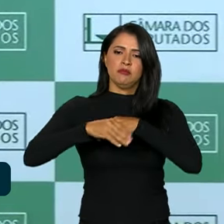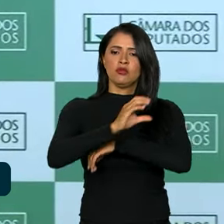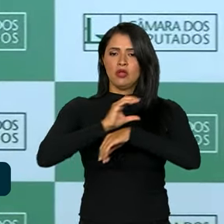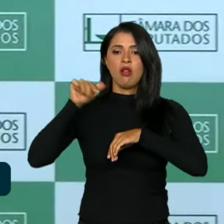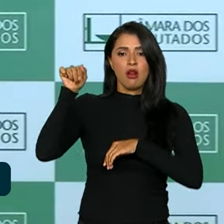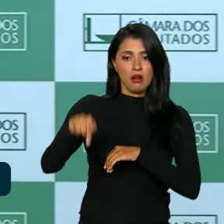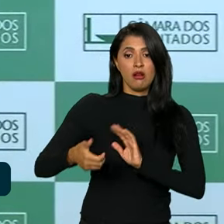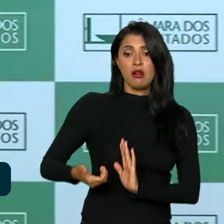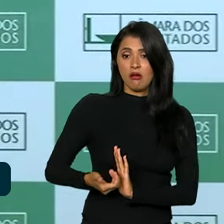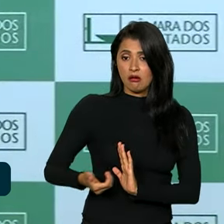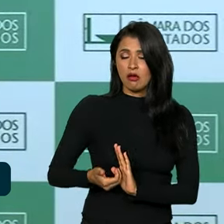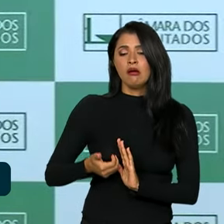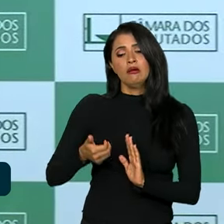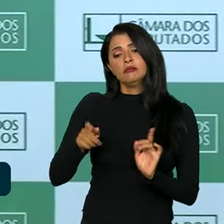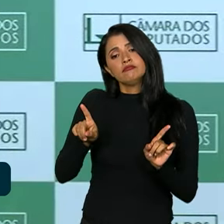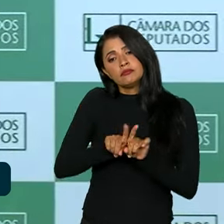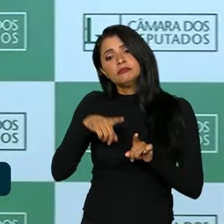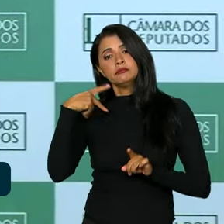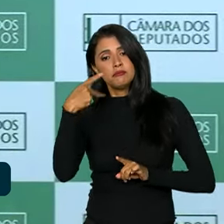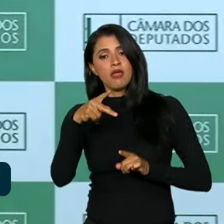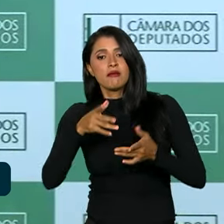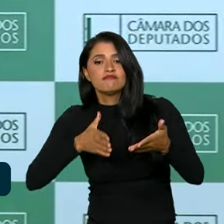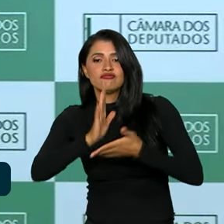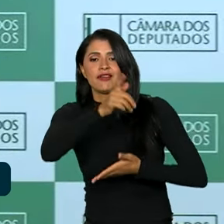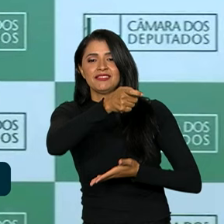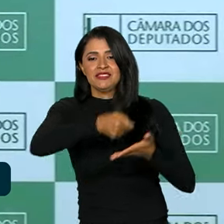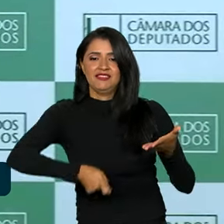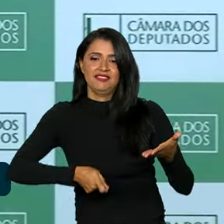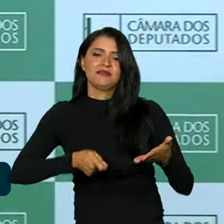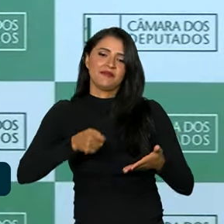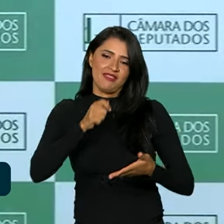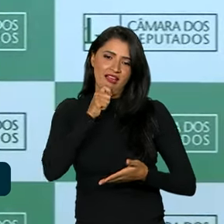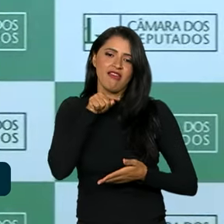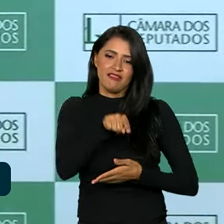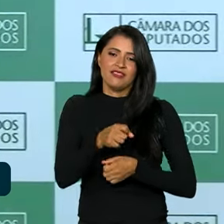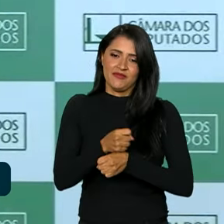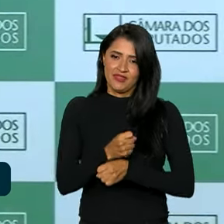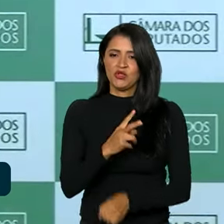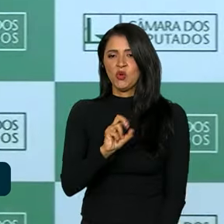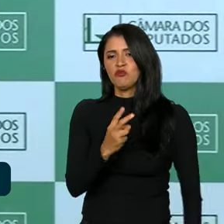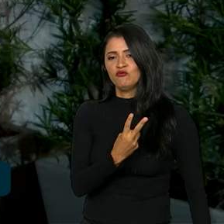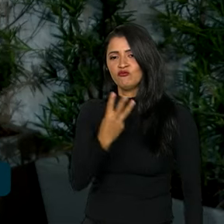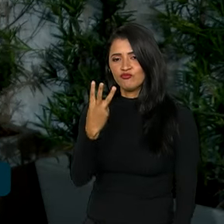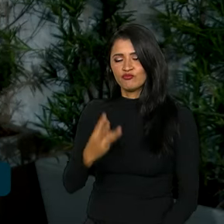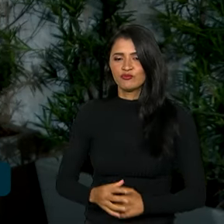na Câmara e, por conseguinte, a sua promulgação ainda em 2023.